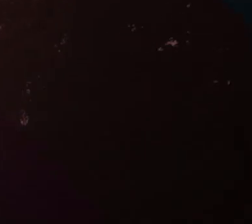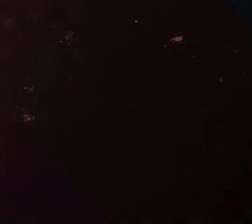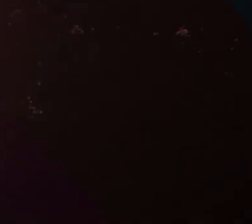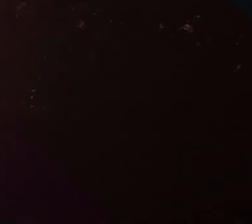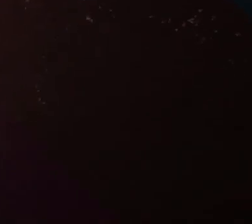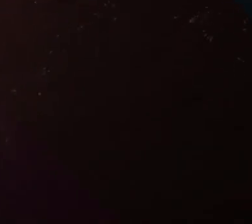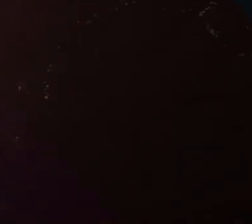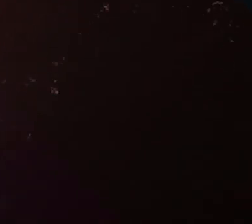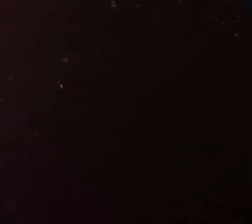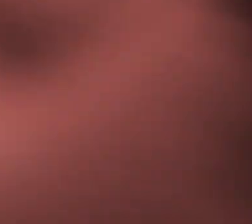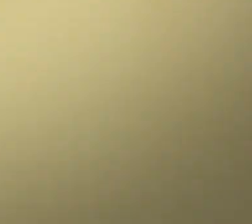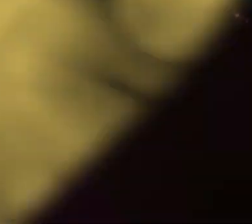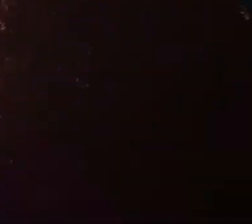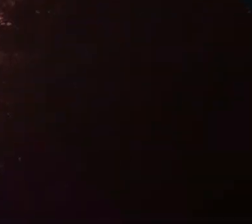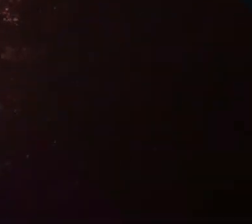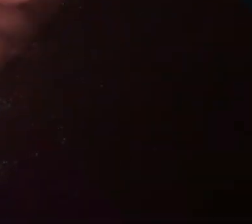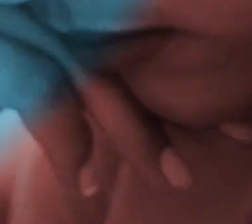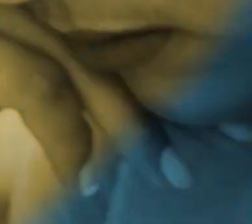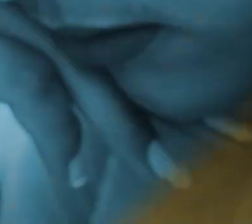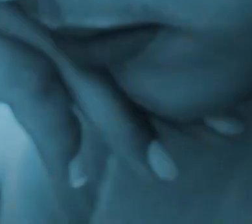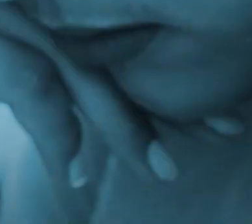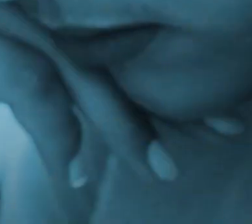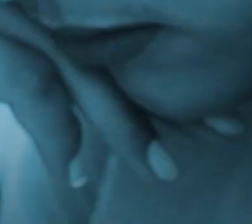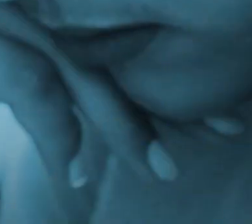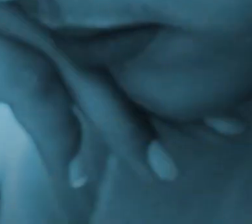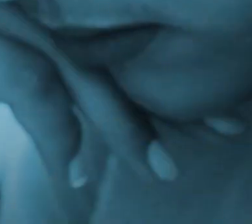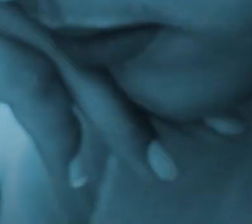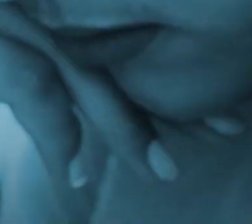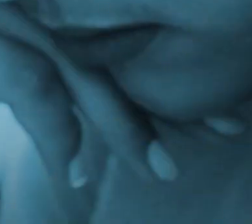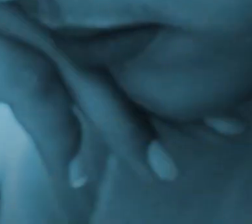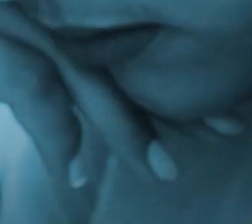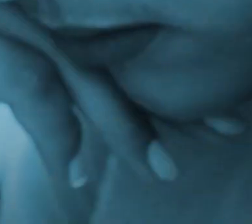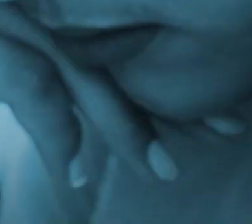Quintena Coelho